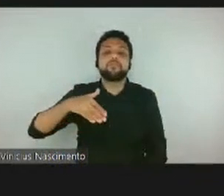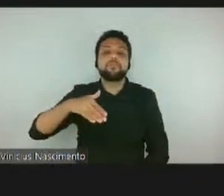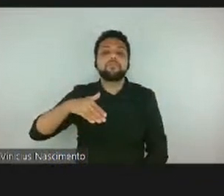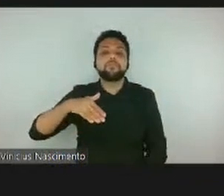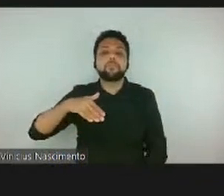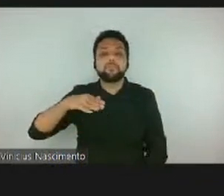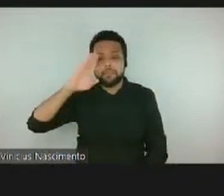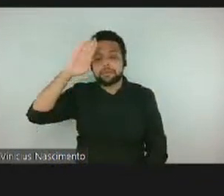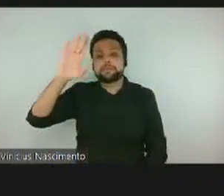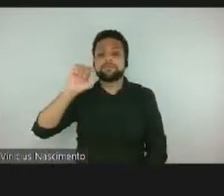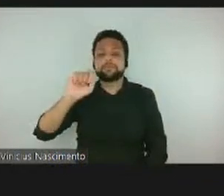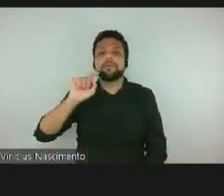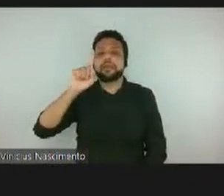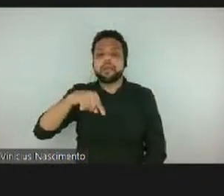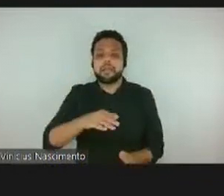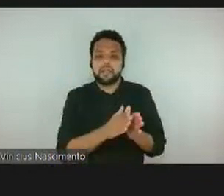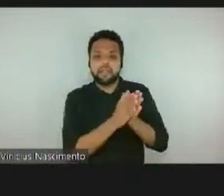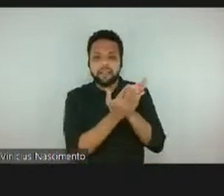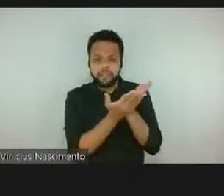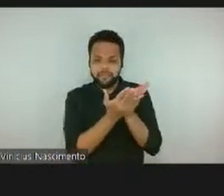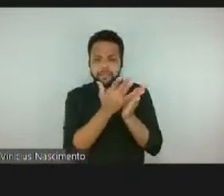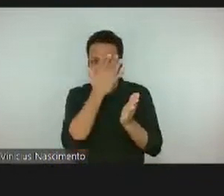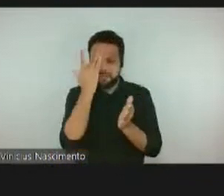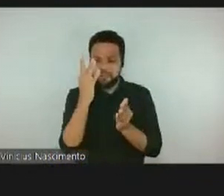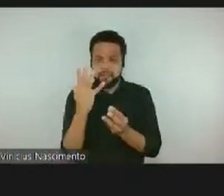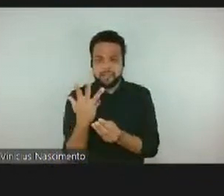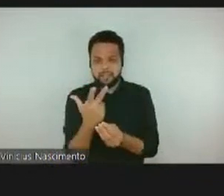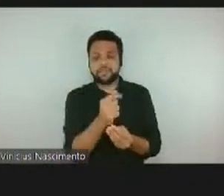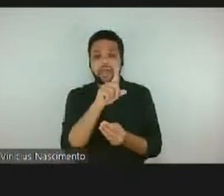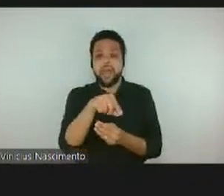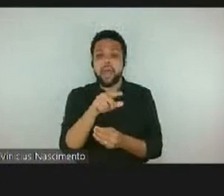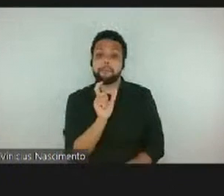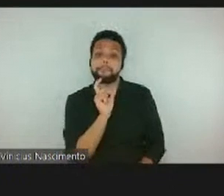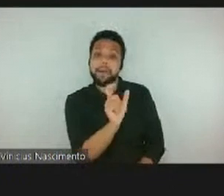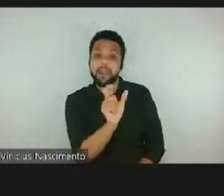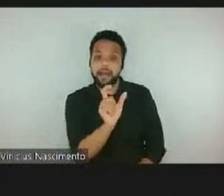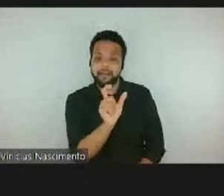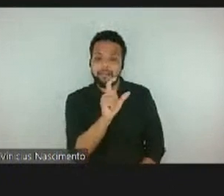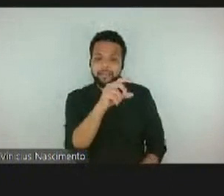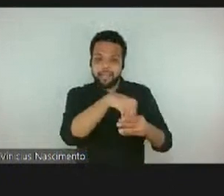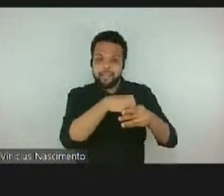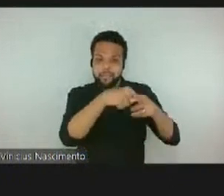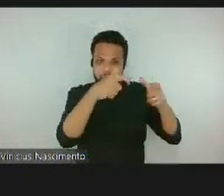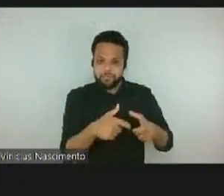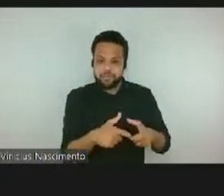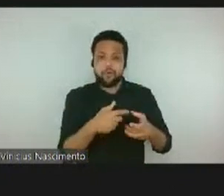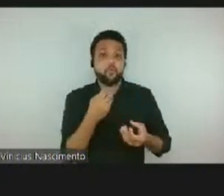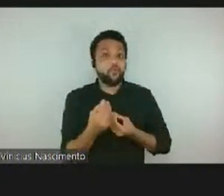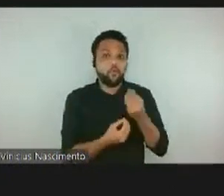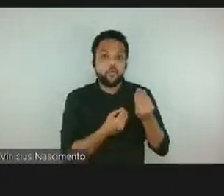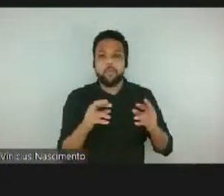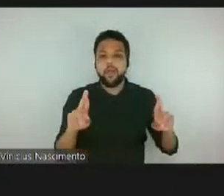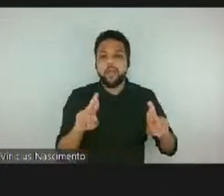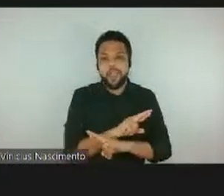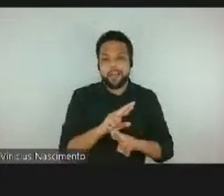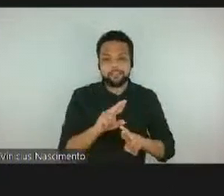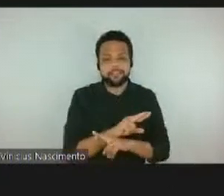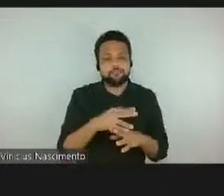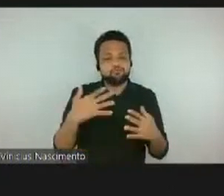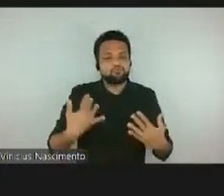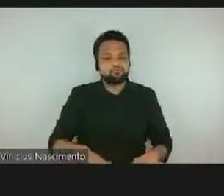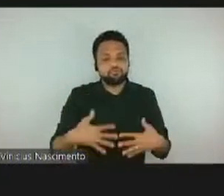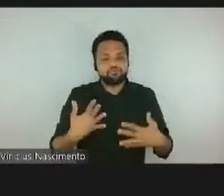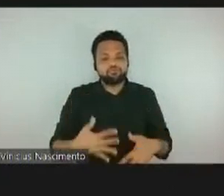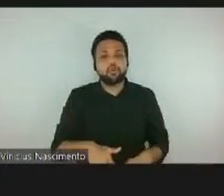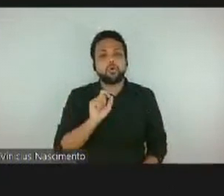além da questão do livro de artista, é a palavra no espaço, e a relação fundamental que é o